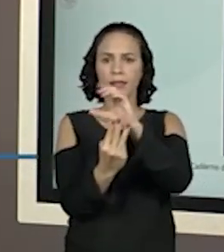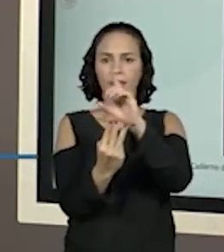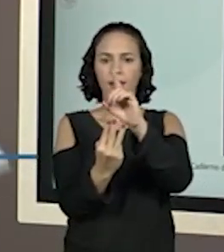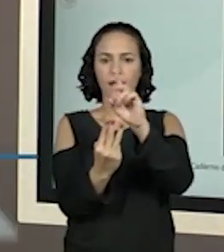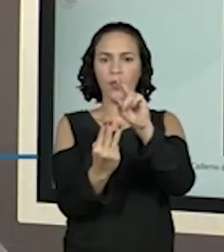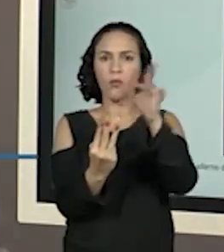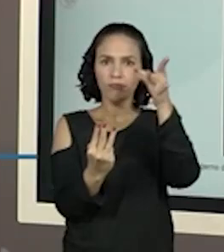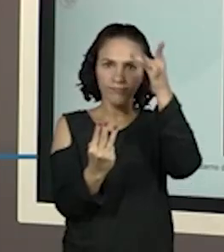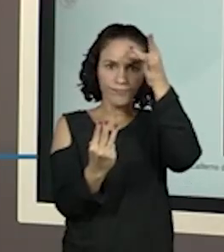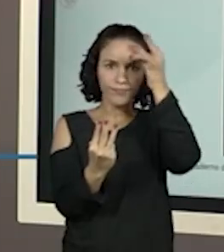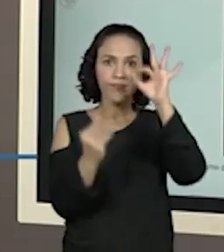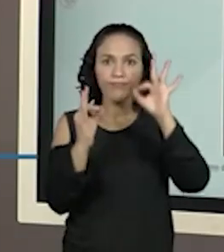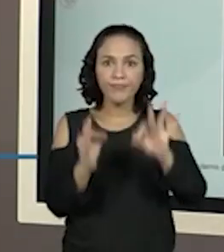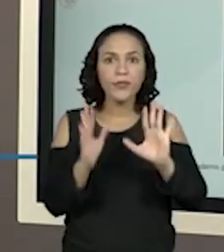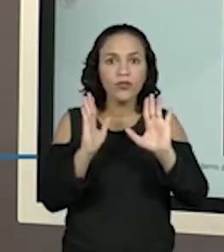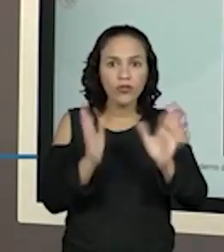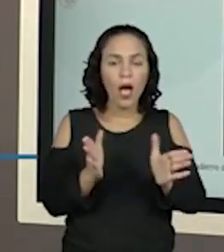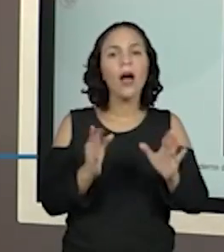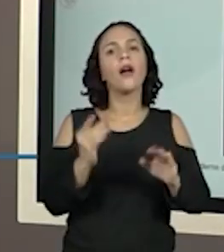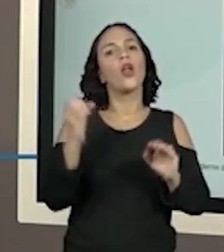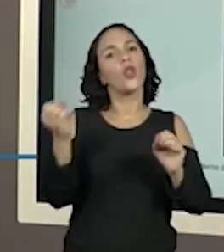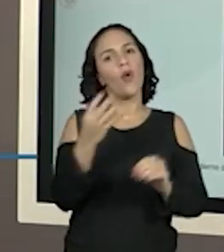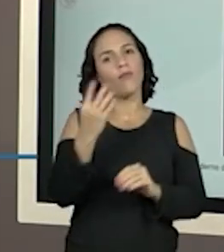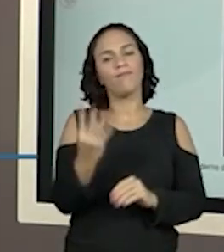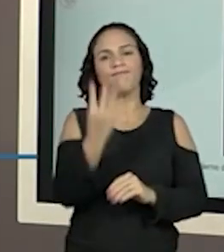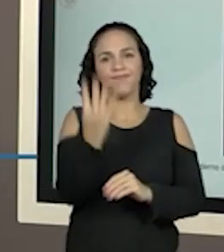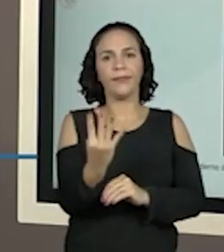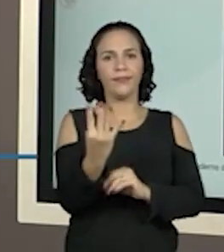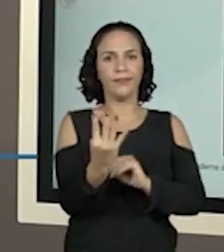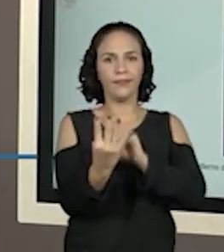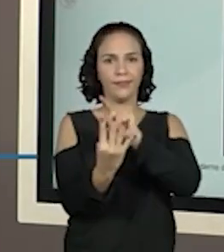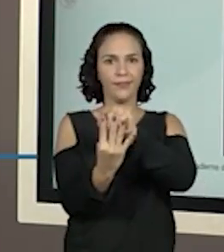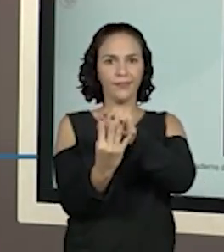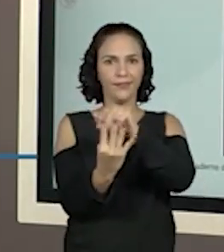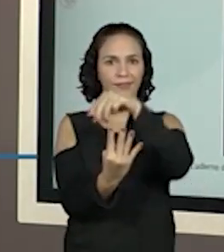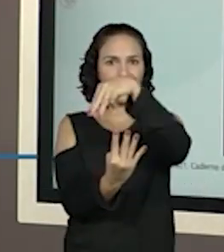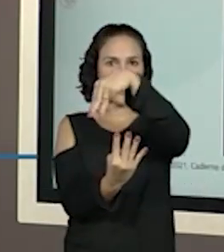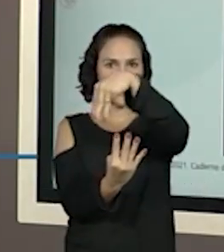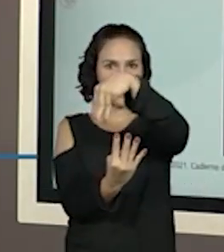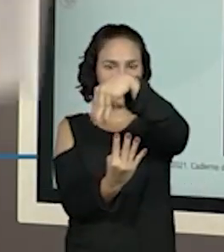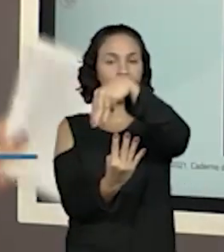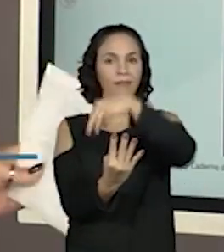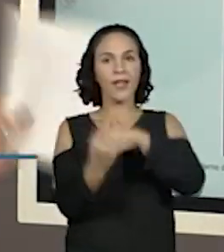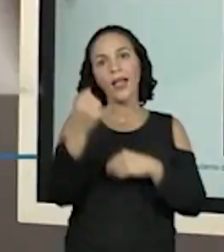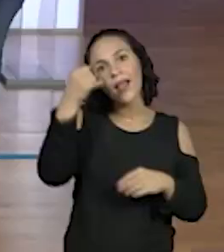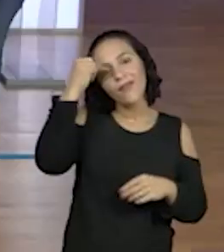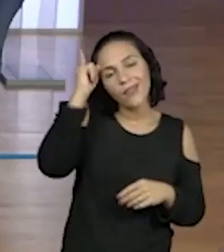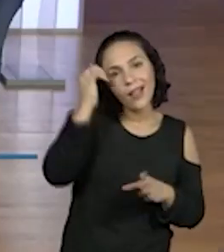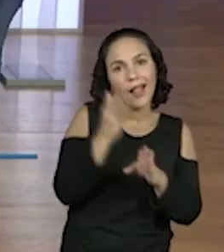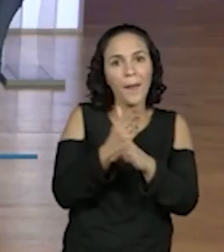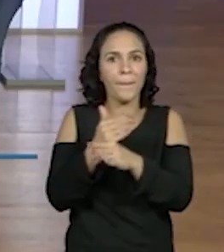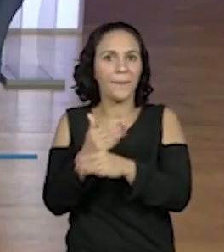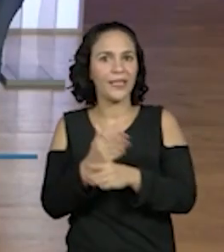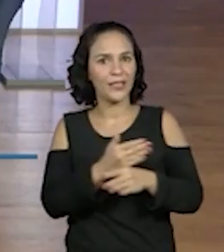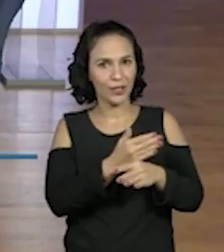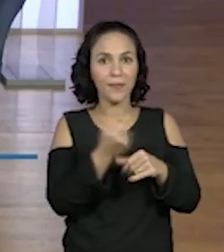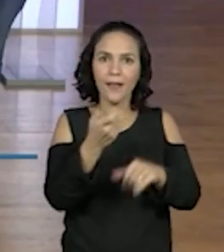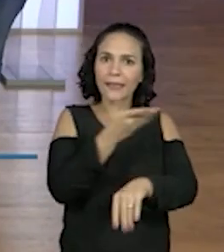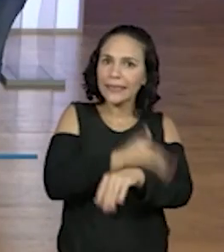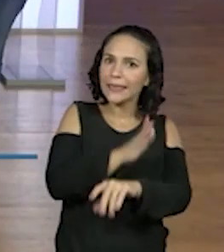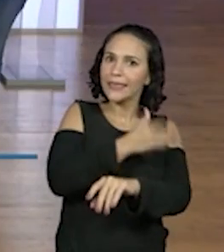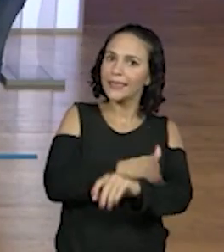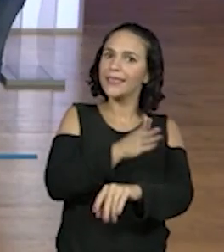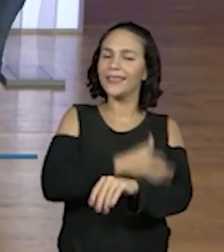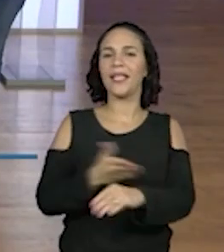dezena e a centena, pra depois a gente pular ali pra unidade de milhar e não se perder. Por isso que precisa ir treinando